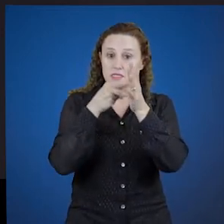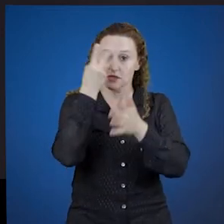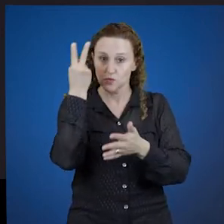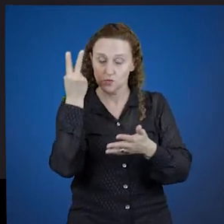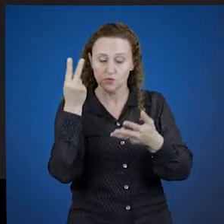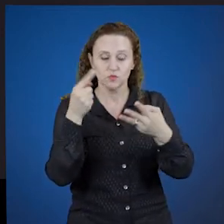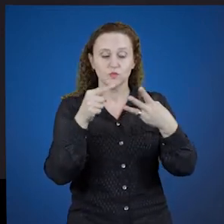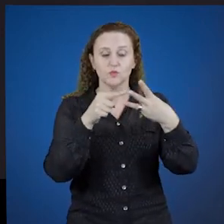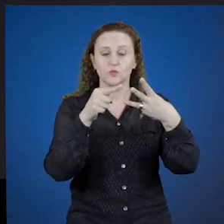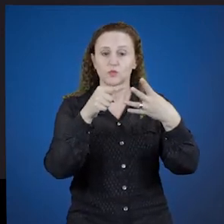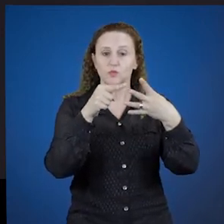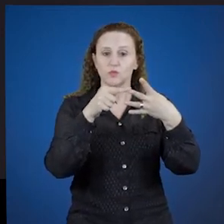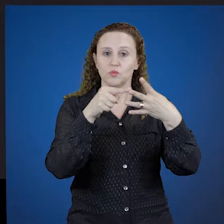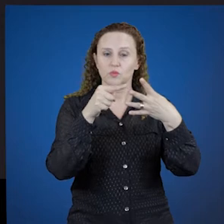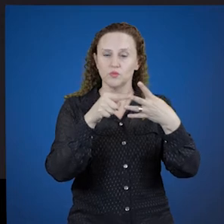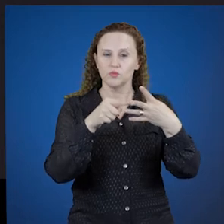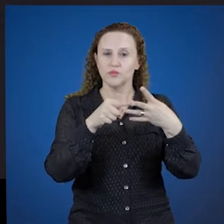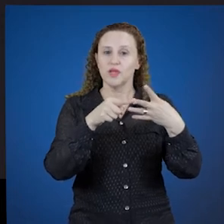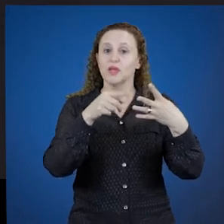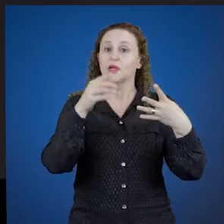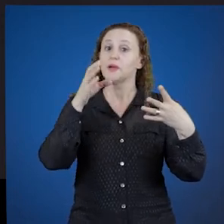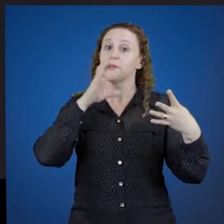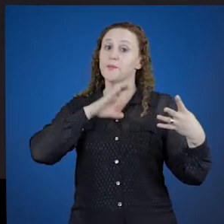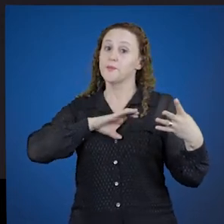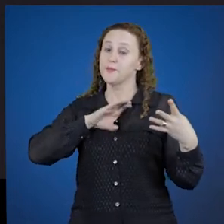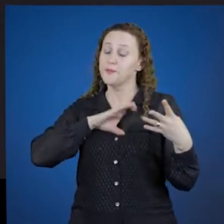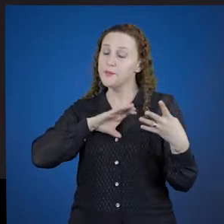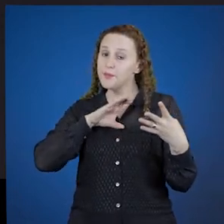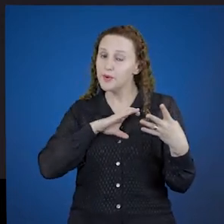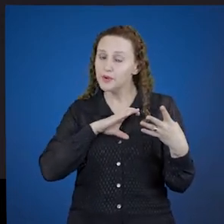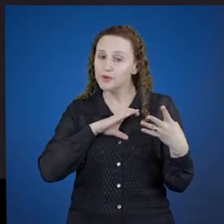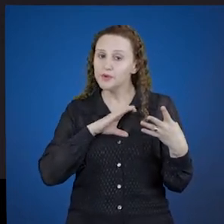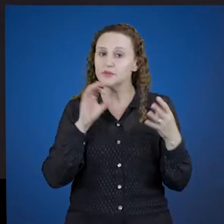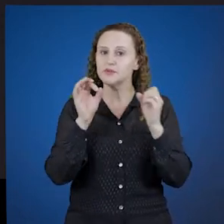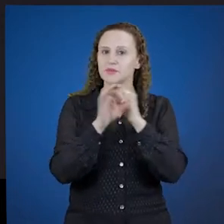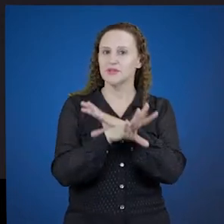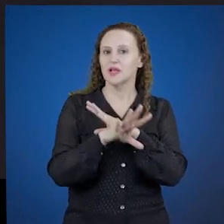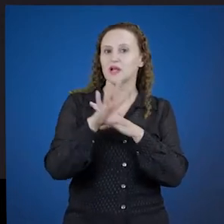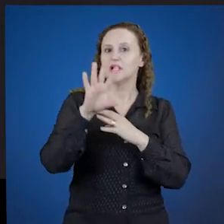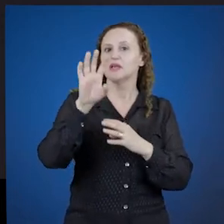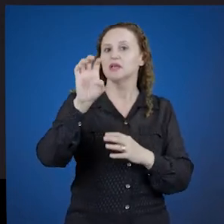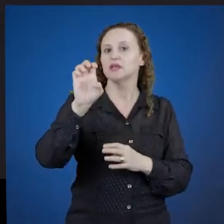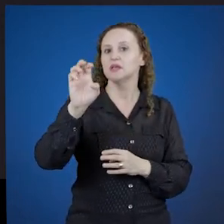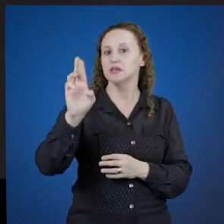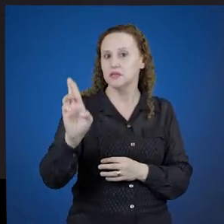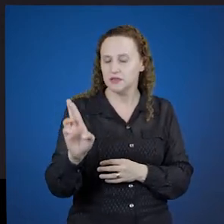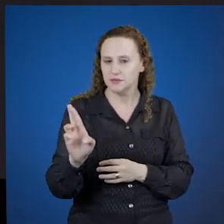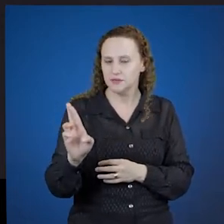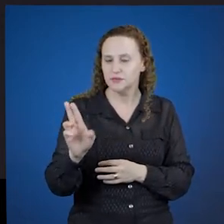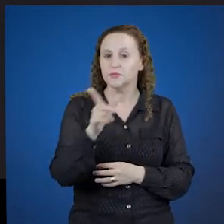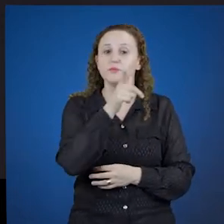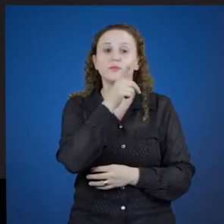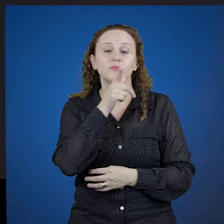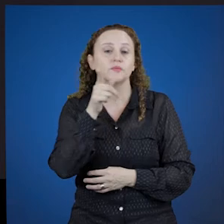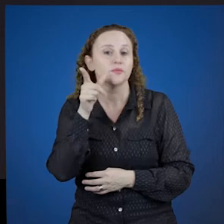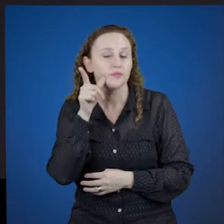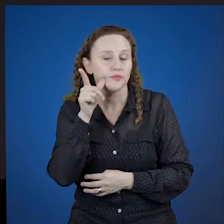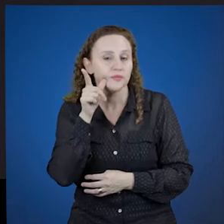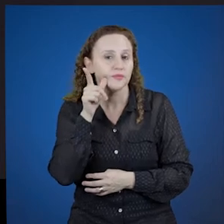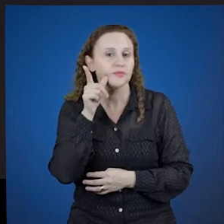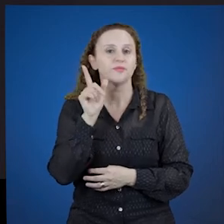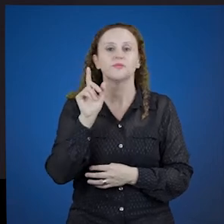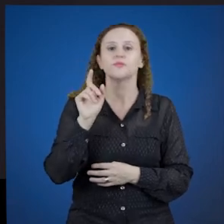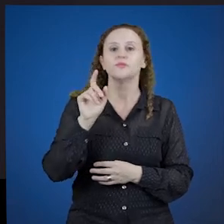segunda conjugação. Veja, em português, os verbos terminados em er. No latim,